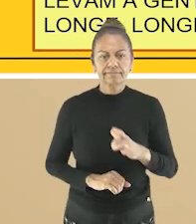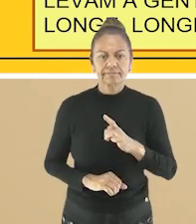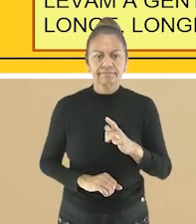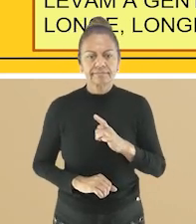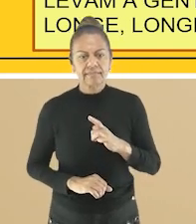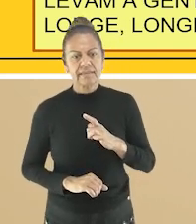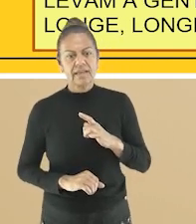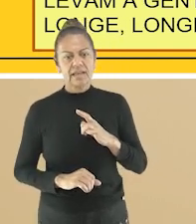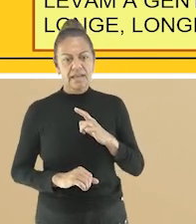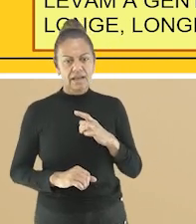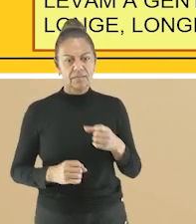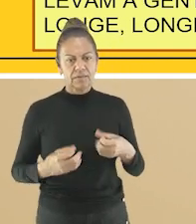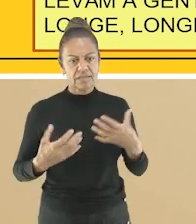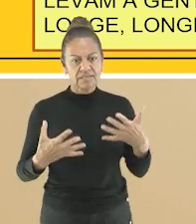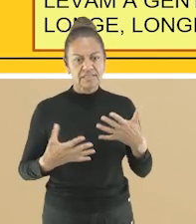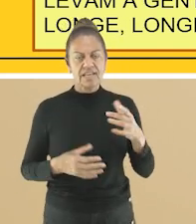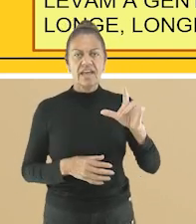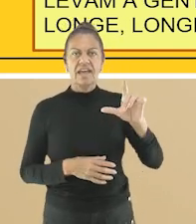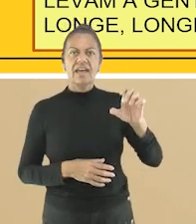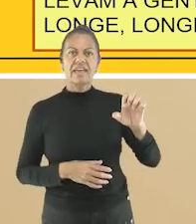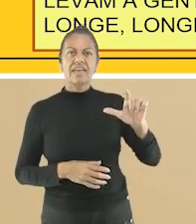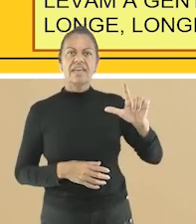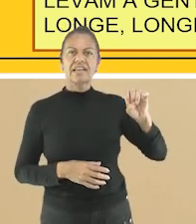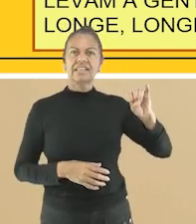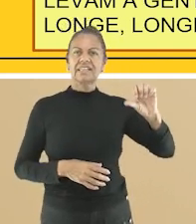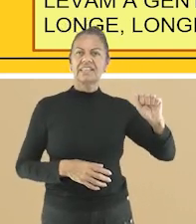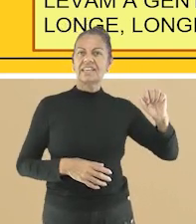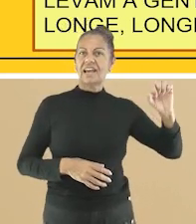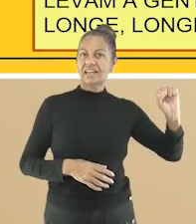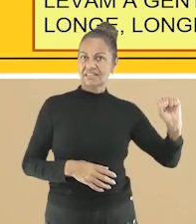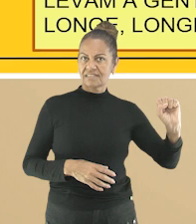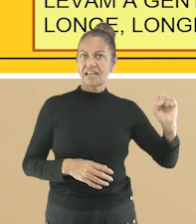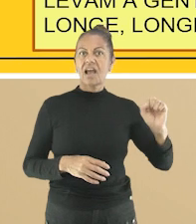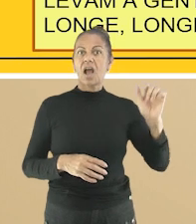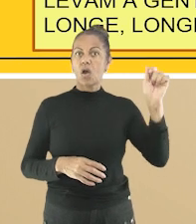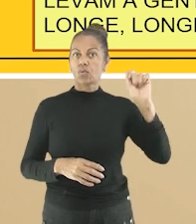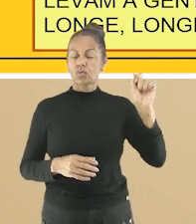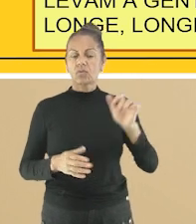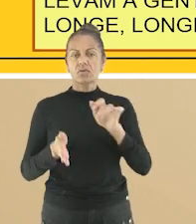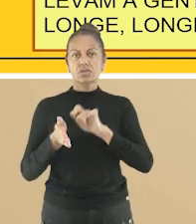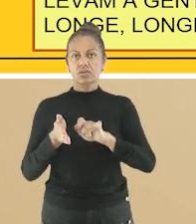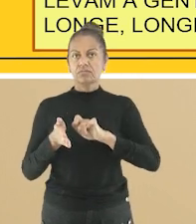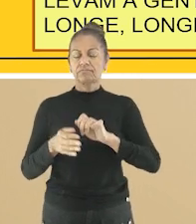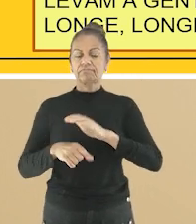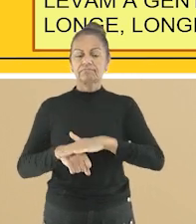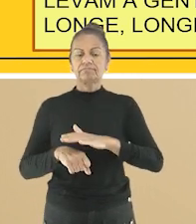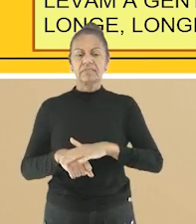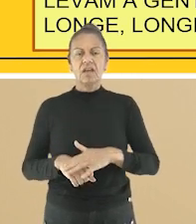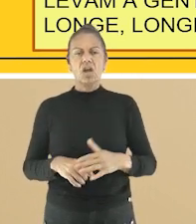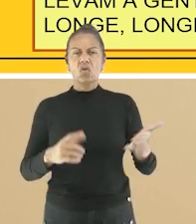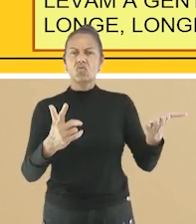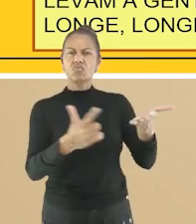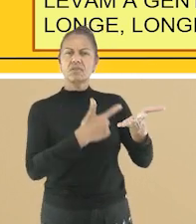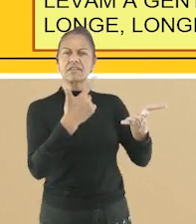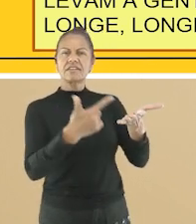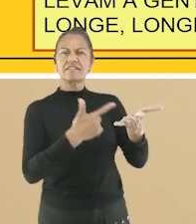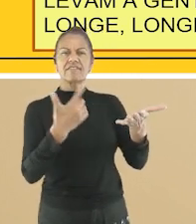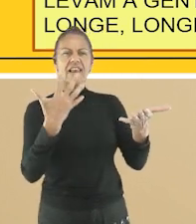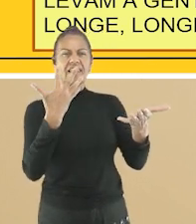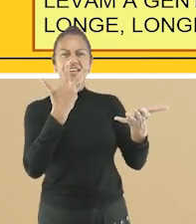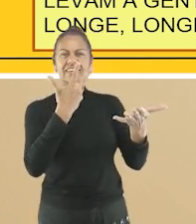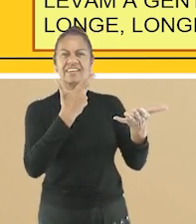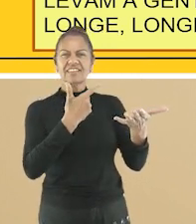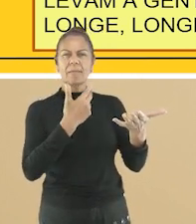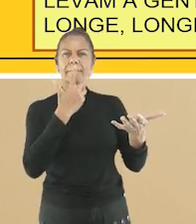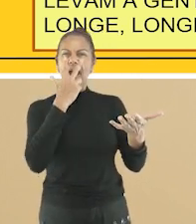leitura do poema de Elias José Caixa mágica de surpresa Vamos lá? Um livro é